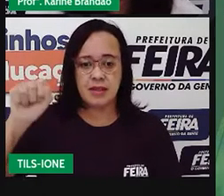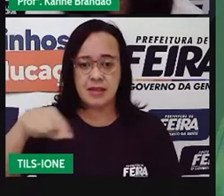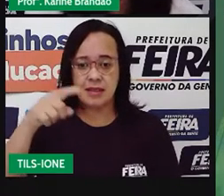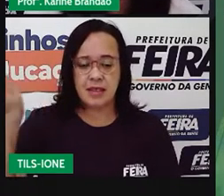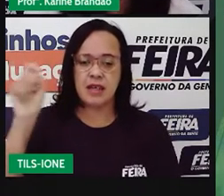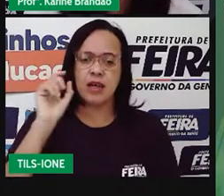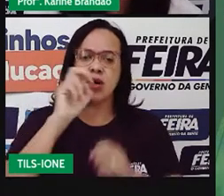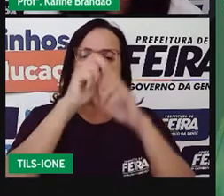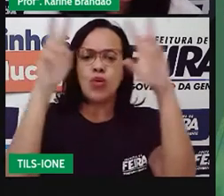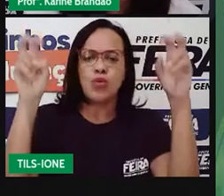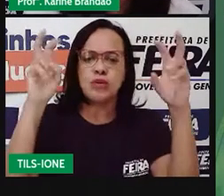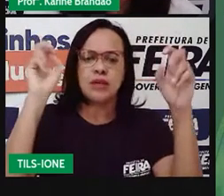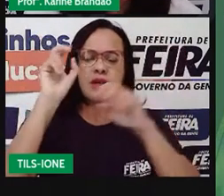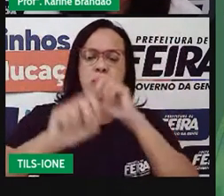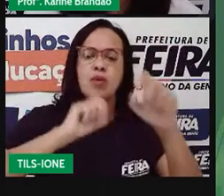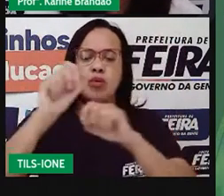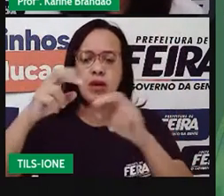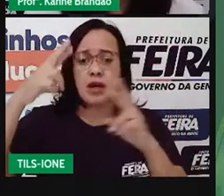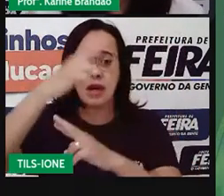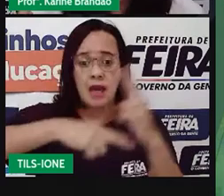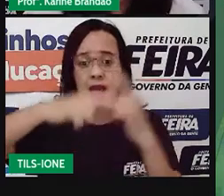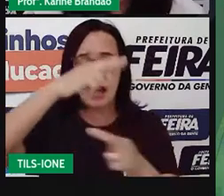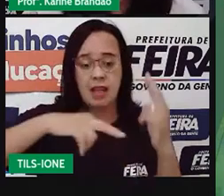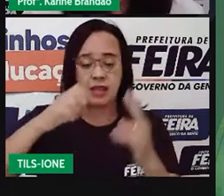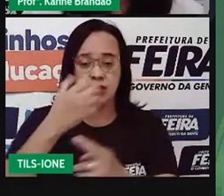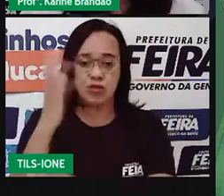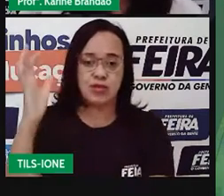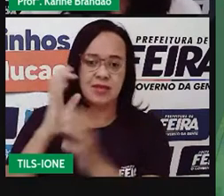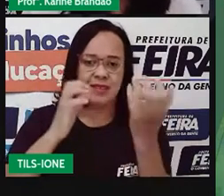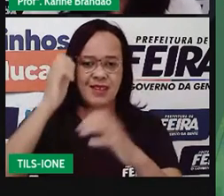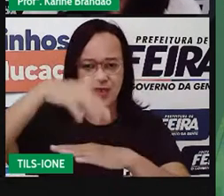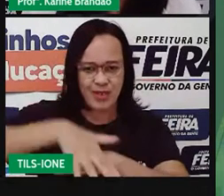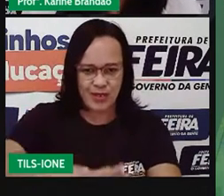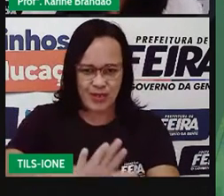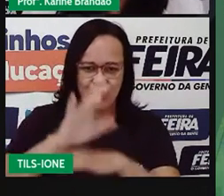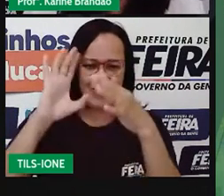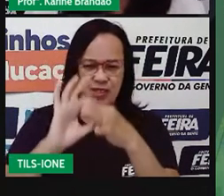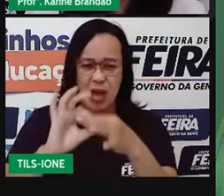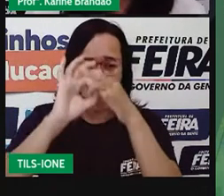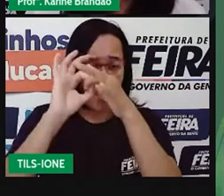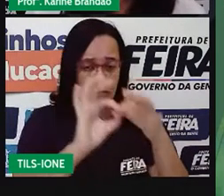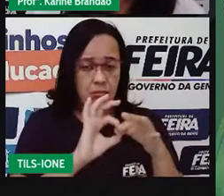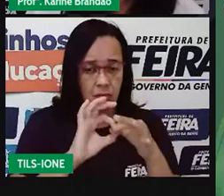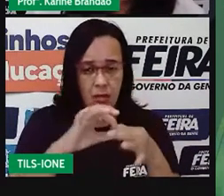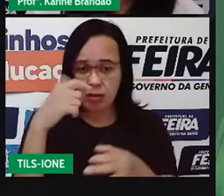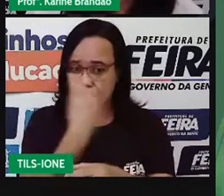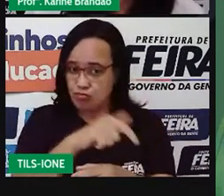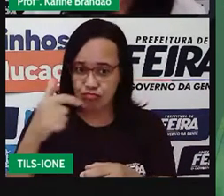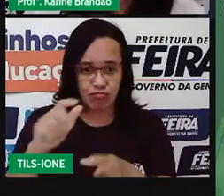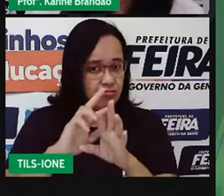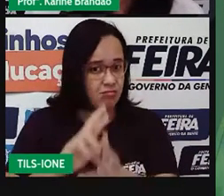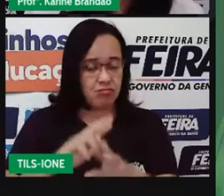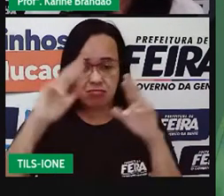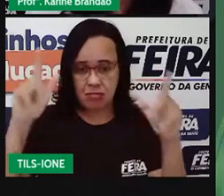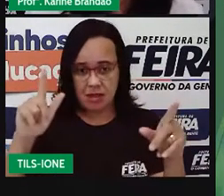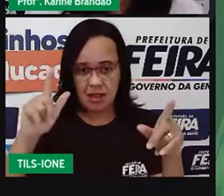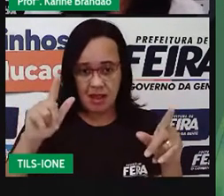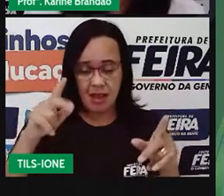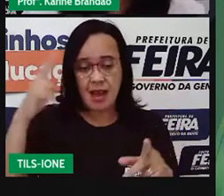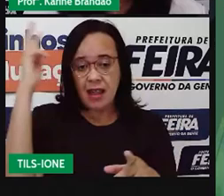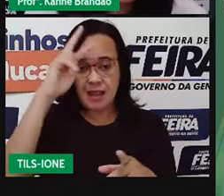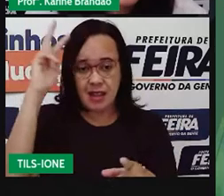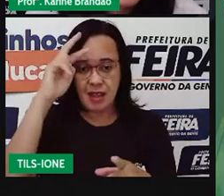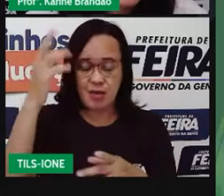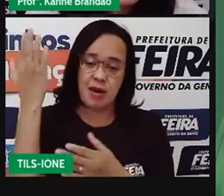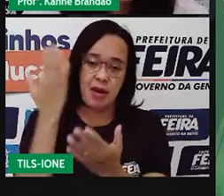ecológicas desarmônicas. Olha bem, lembra que nós estudamos na nossa última aula as relações ecológicas